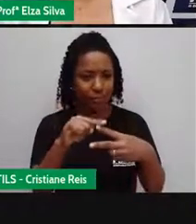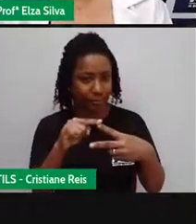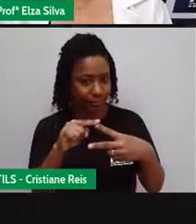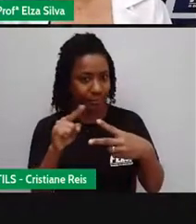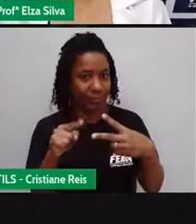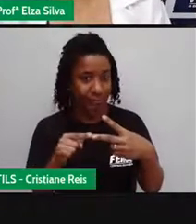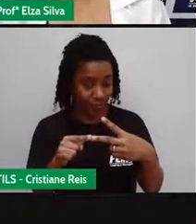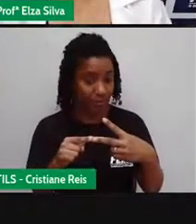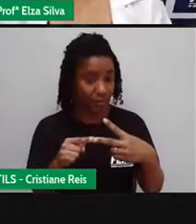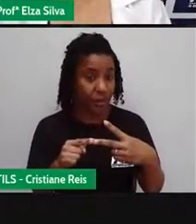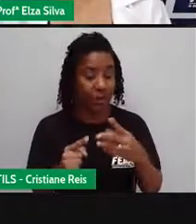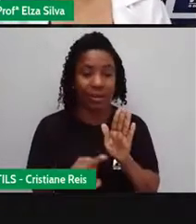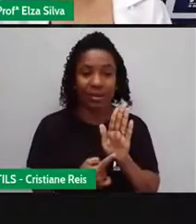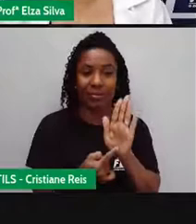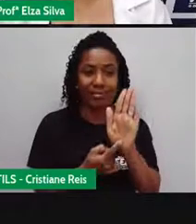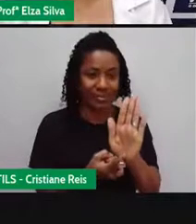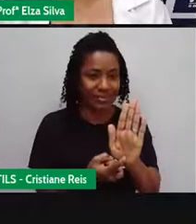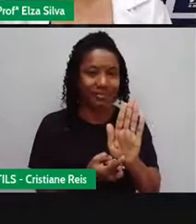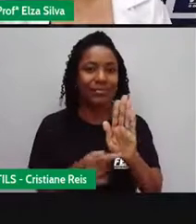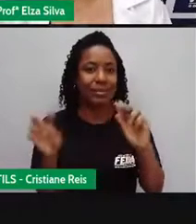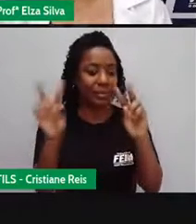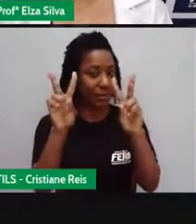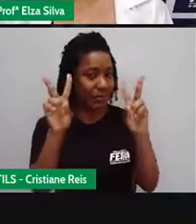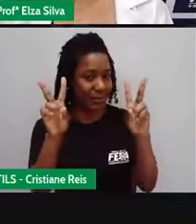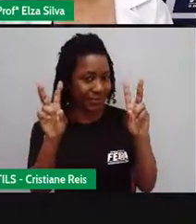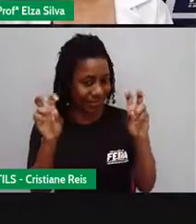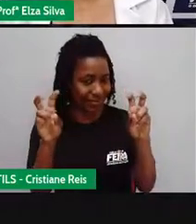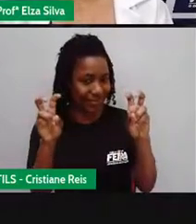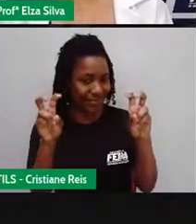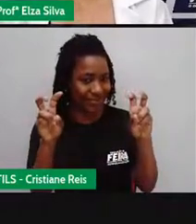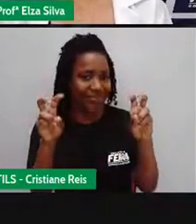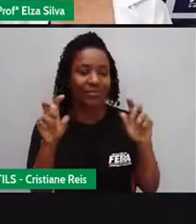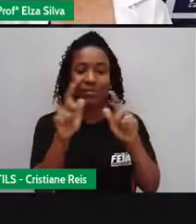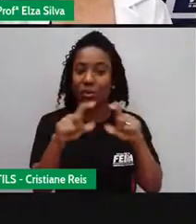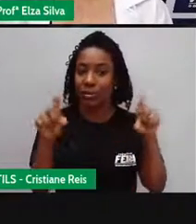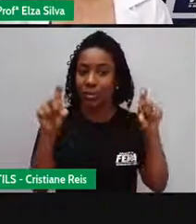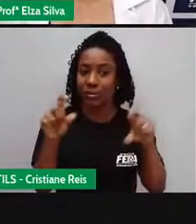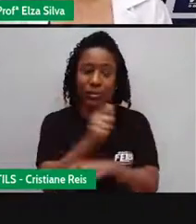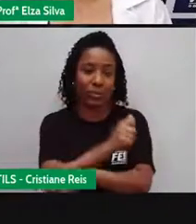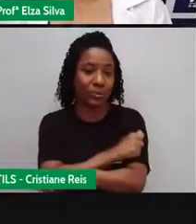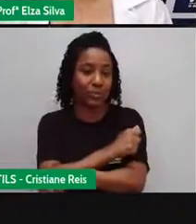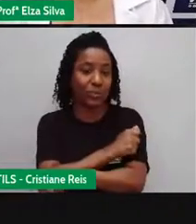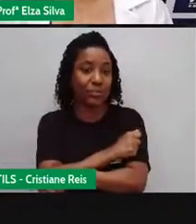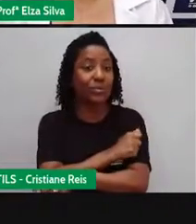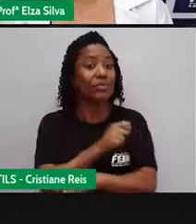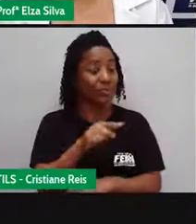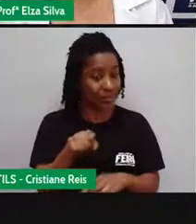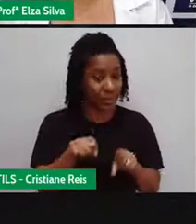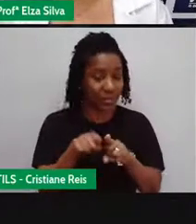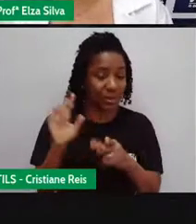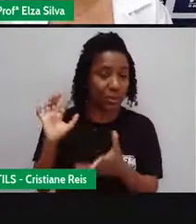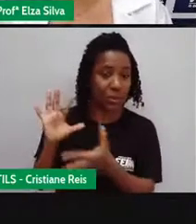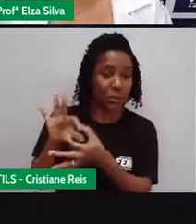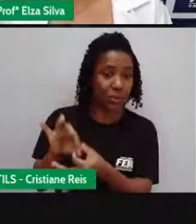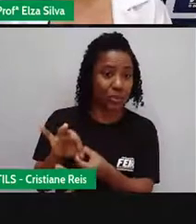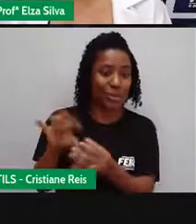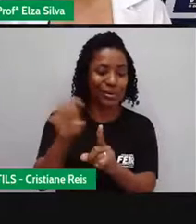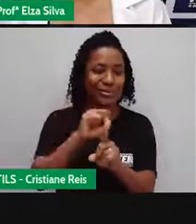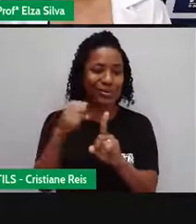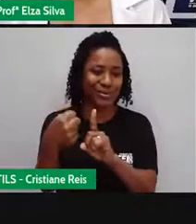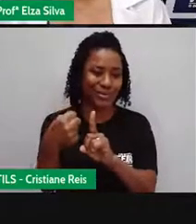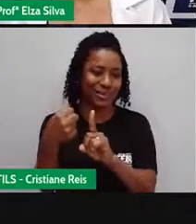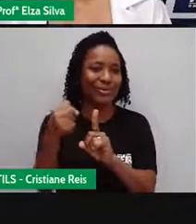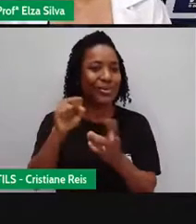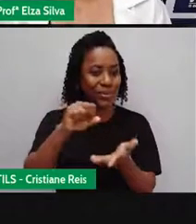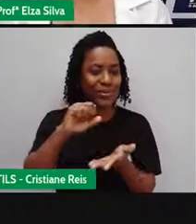temáticas relacionadas ao cotidiano dos estudantes para a posterior ampliação dos contextos socioculturais abordados.